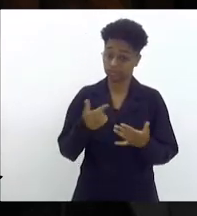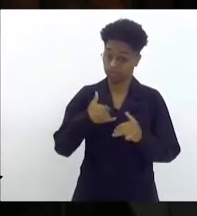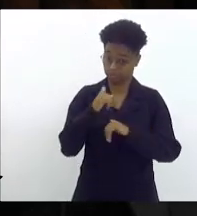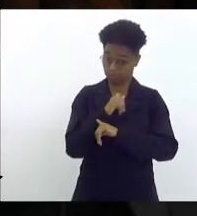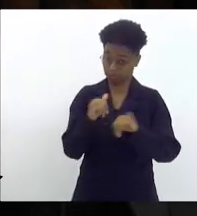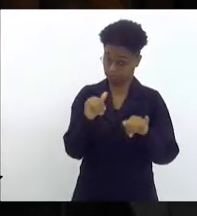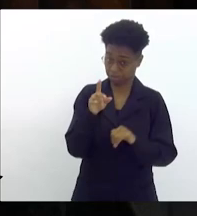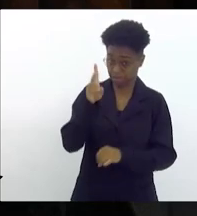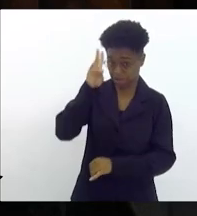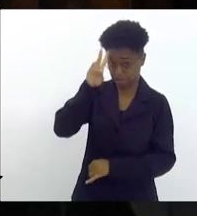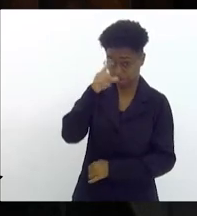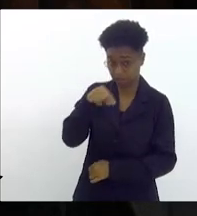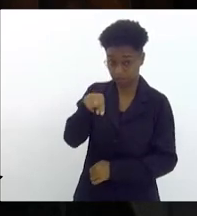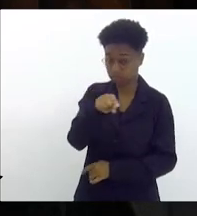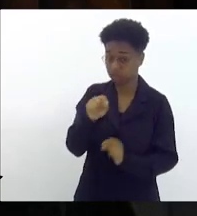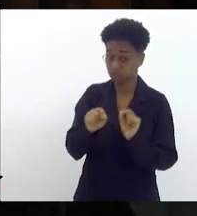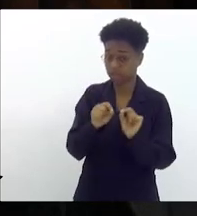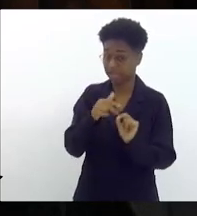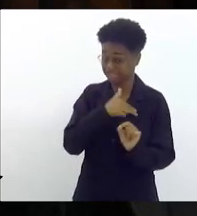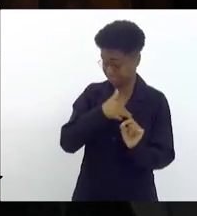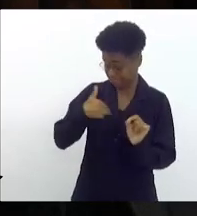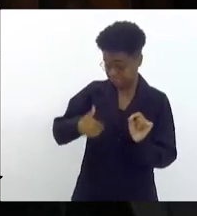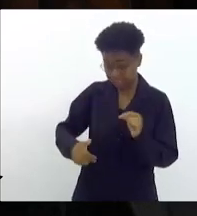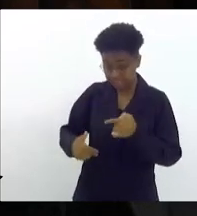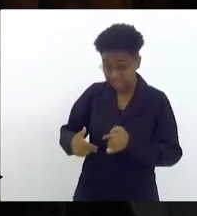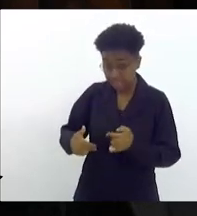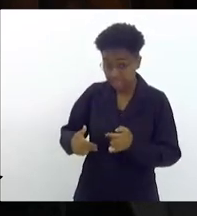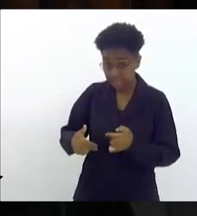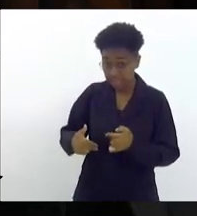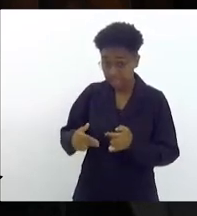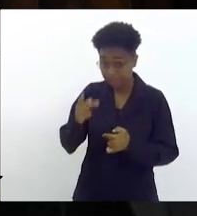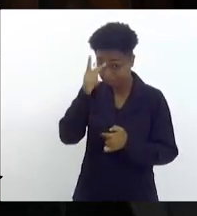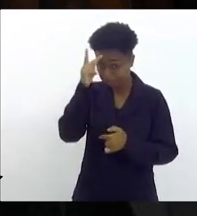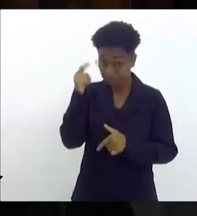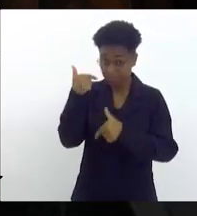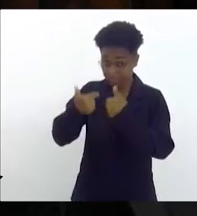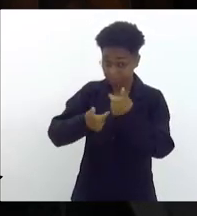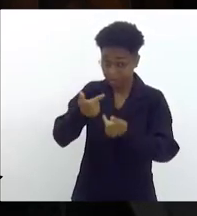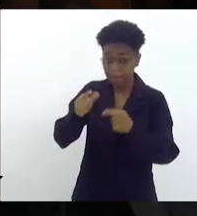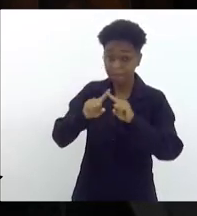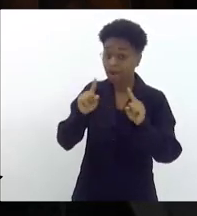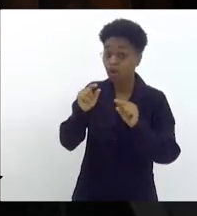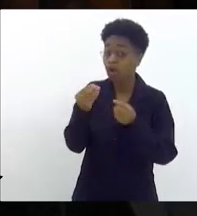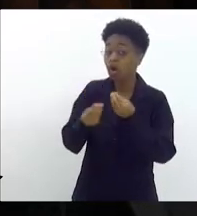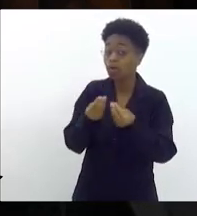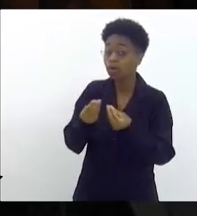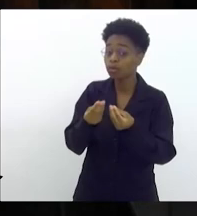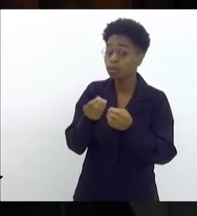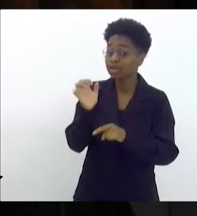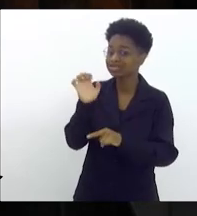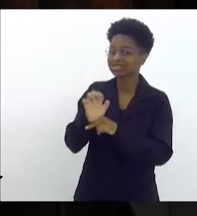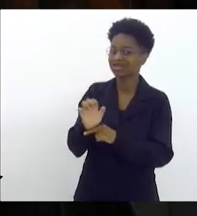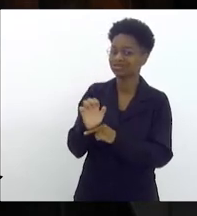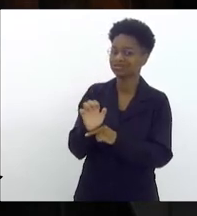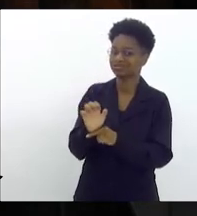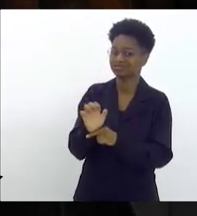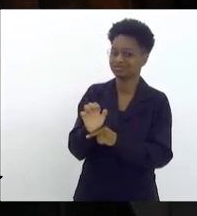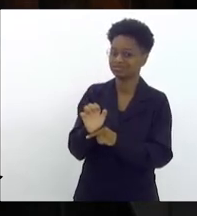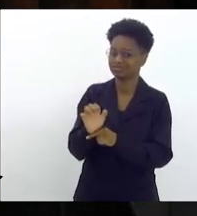senhora presidente, que a China, a mão de obra é estatal. Alguns vão dizer assim,